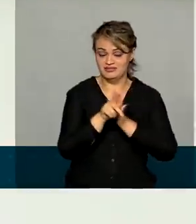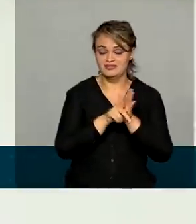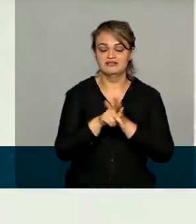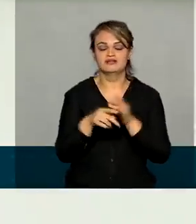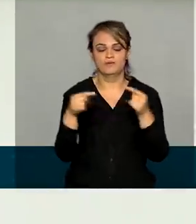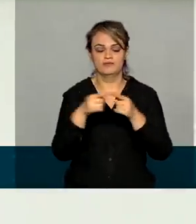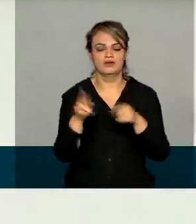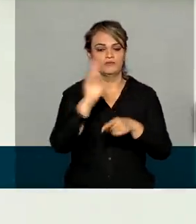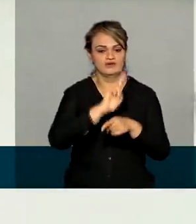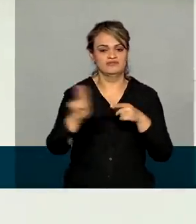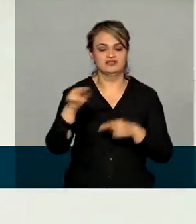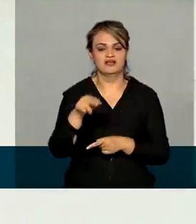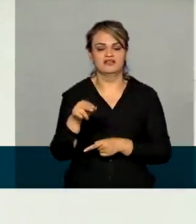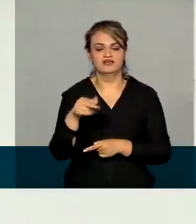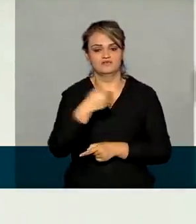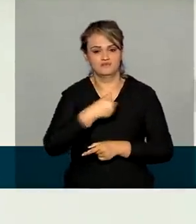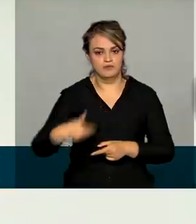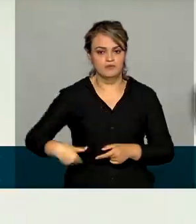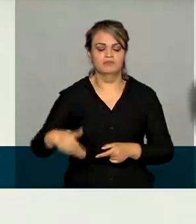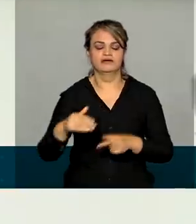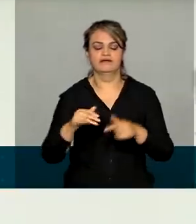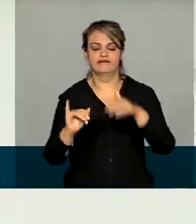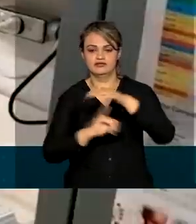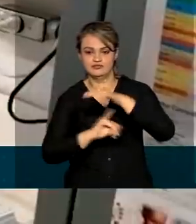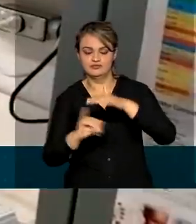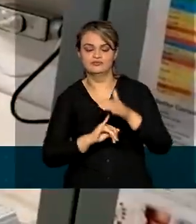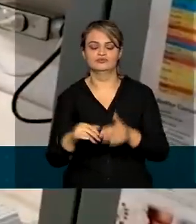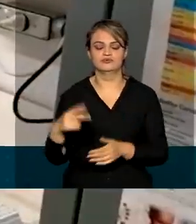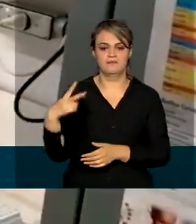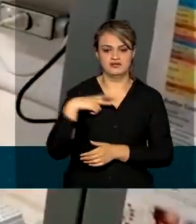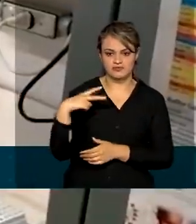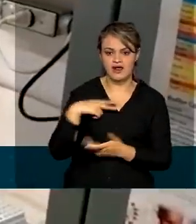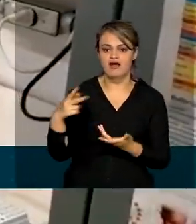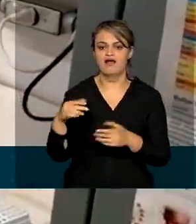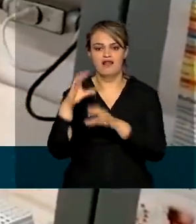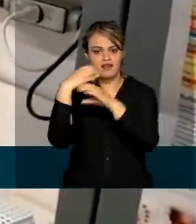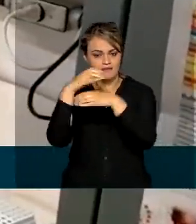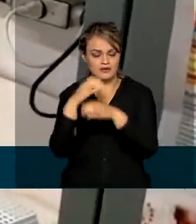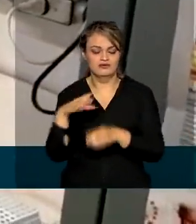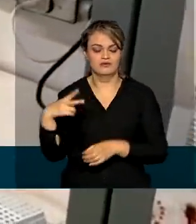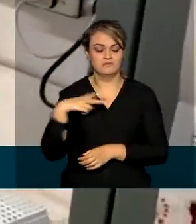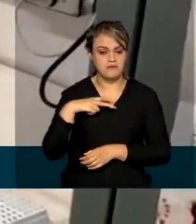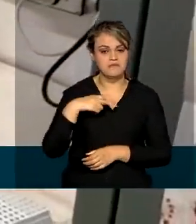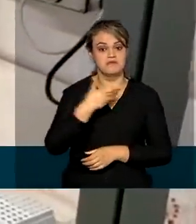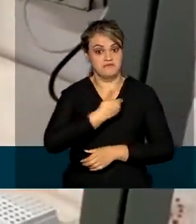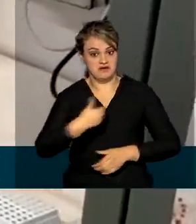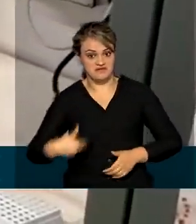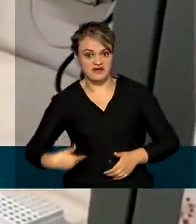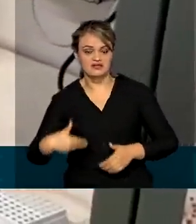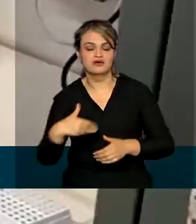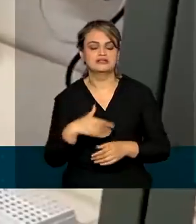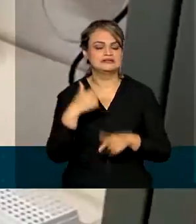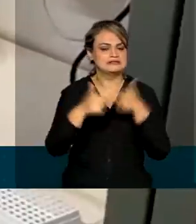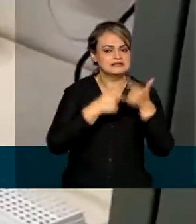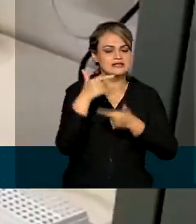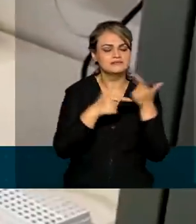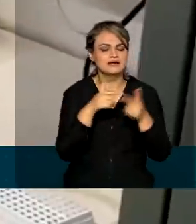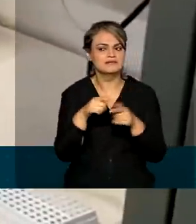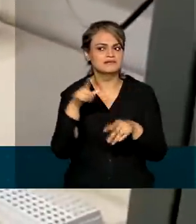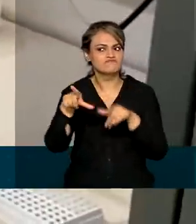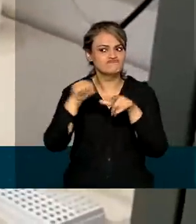federais e particulares, institutos, hospitais e laboratórios públicos e privados que trabalham para encontrar